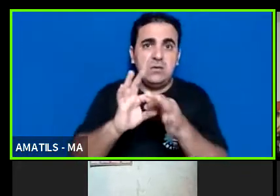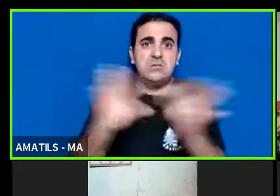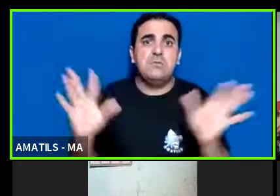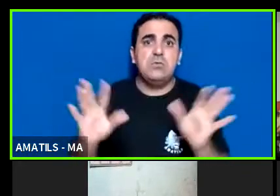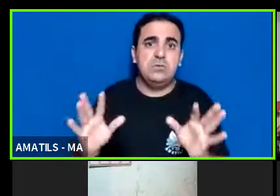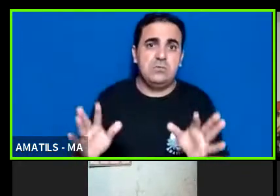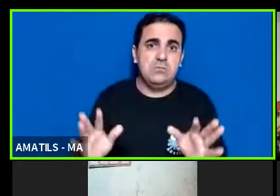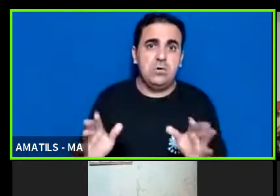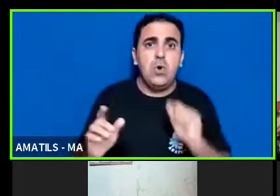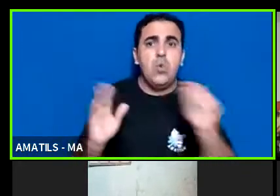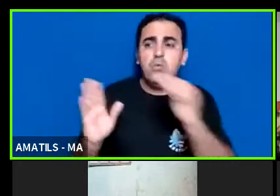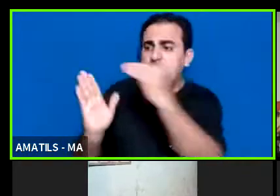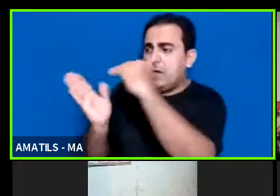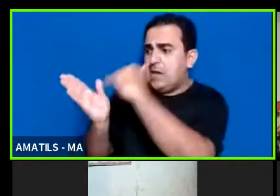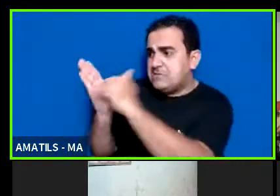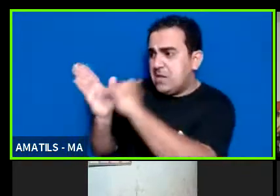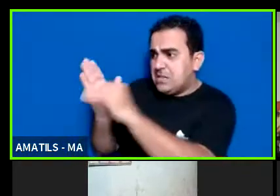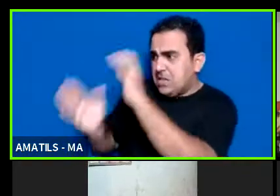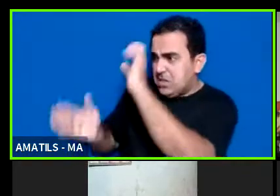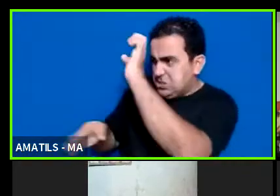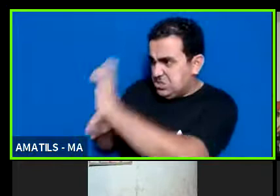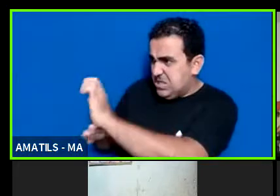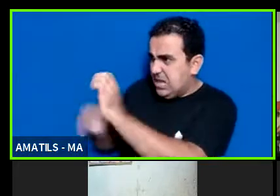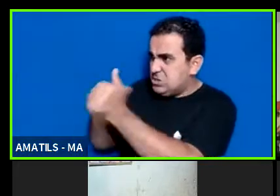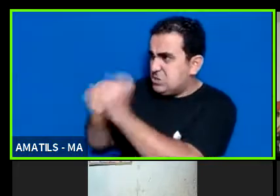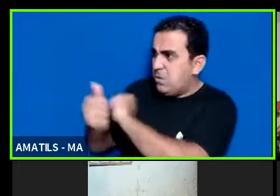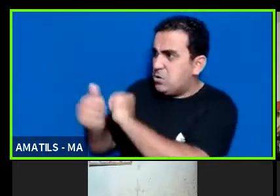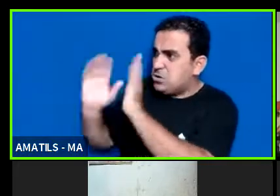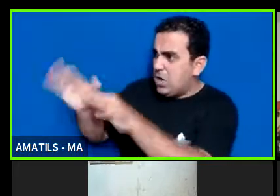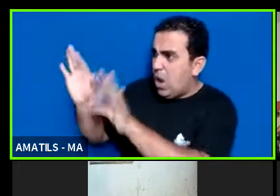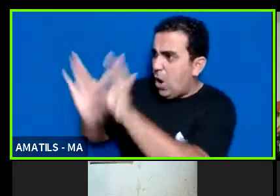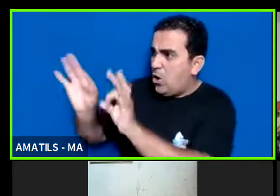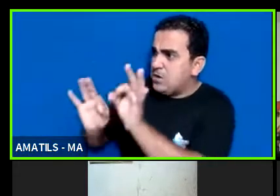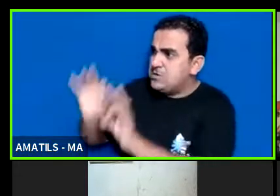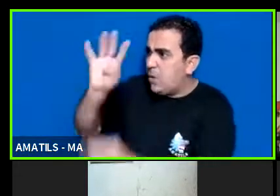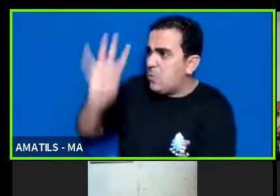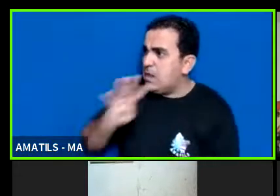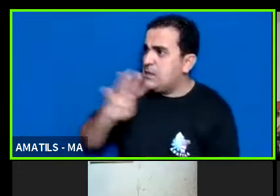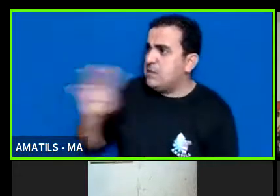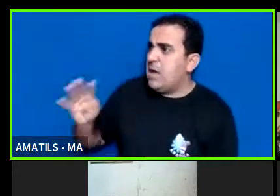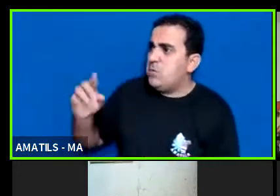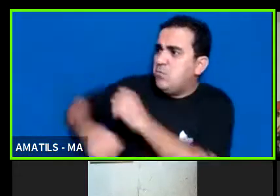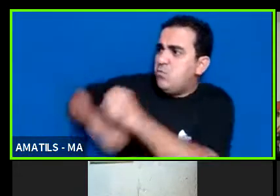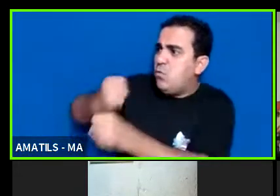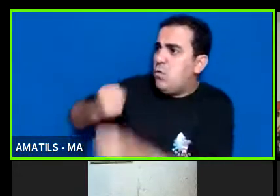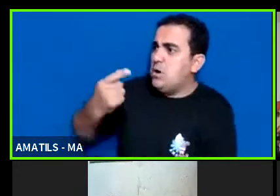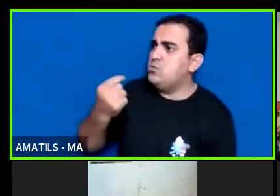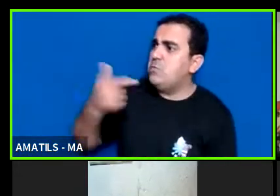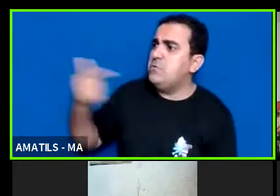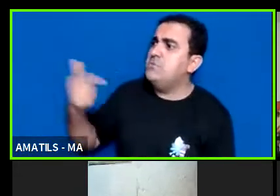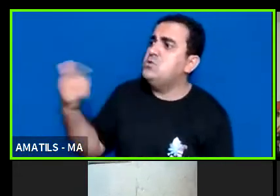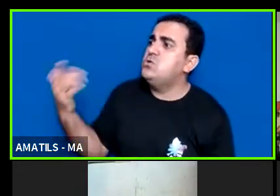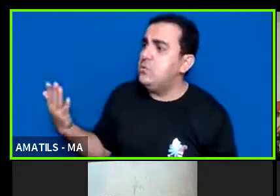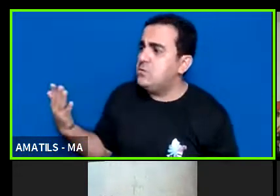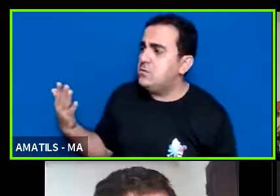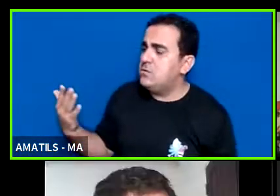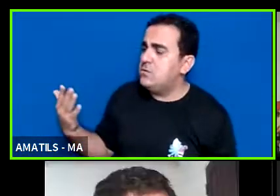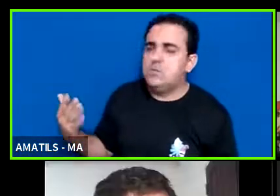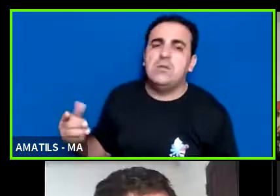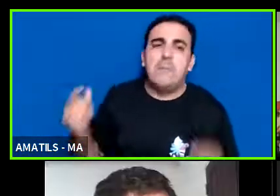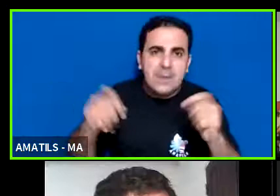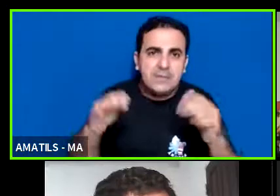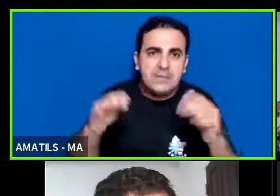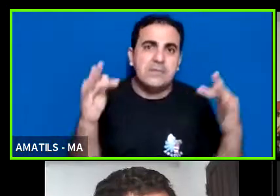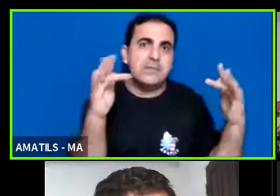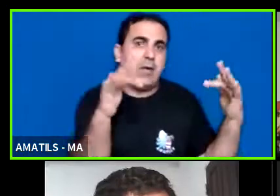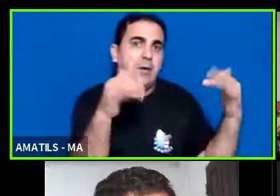já se preparou para executar em 2022 em cima desses recursos vocês terem esse contato com a